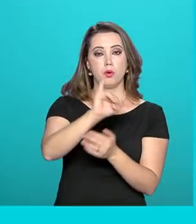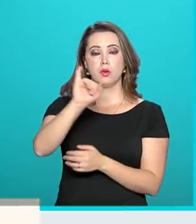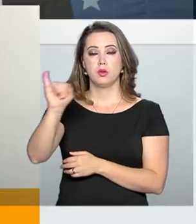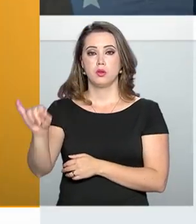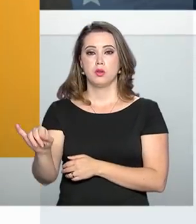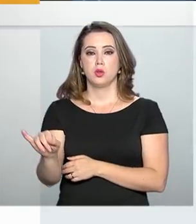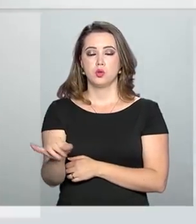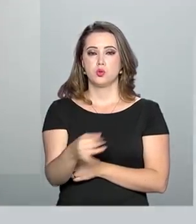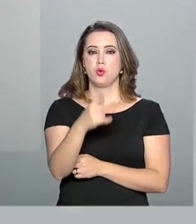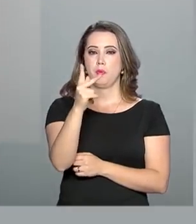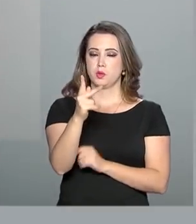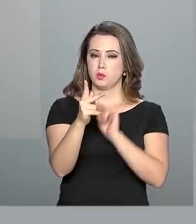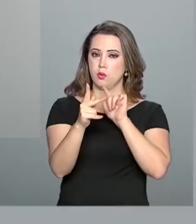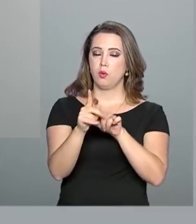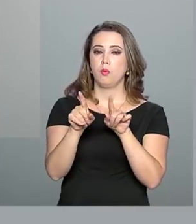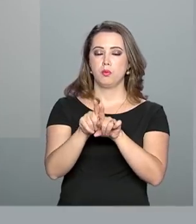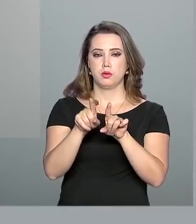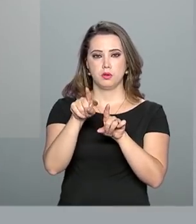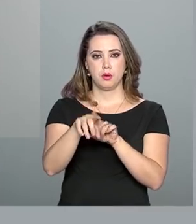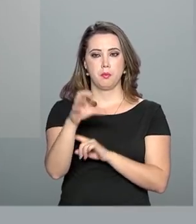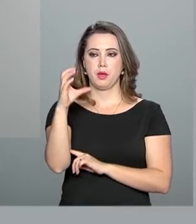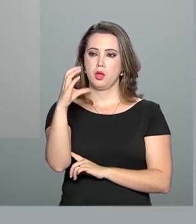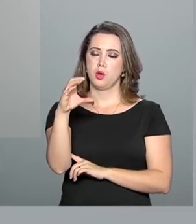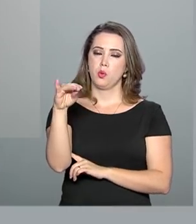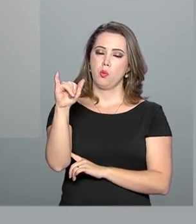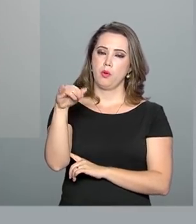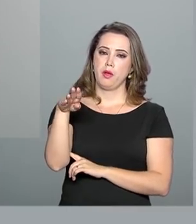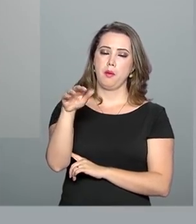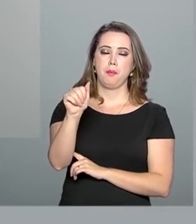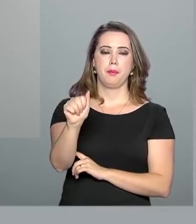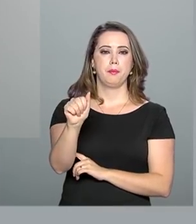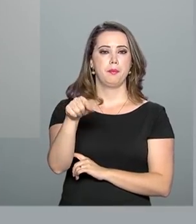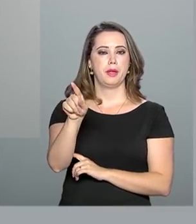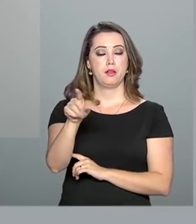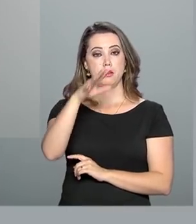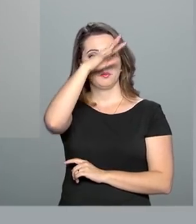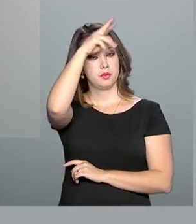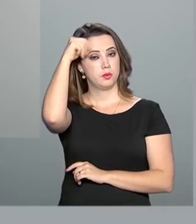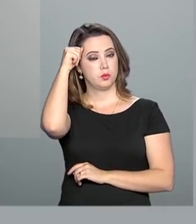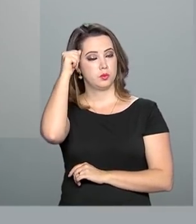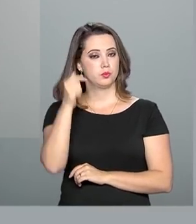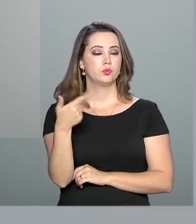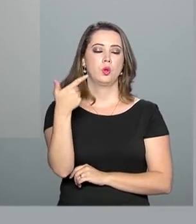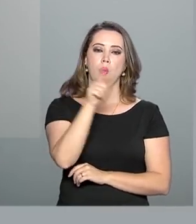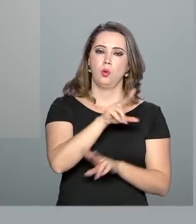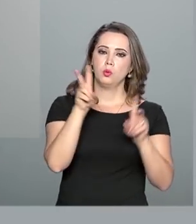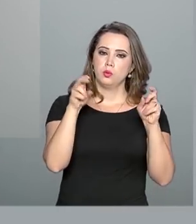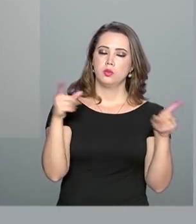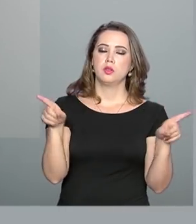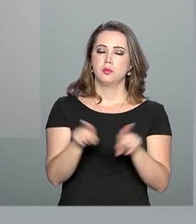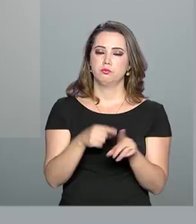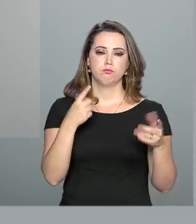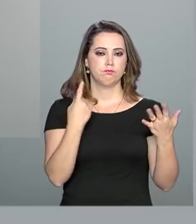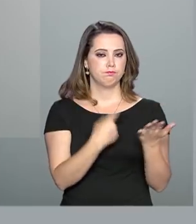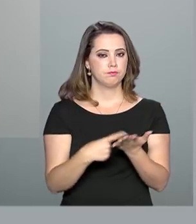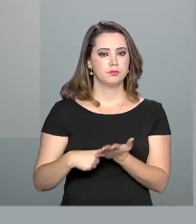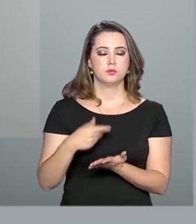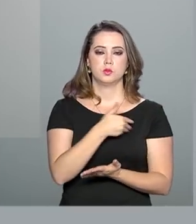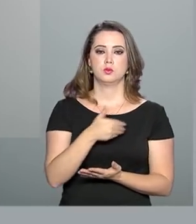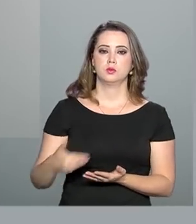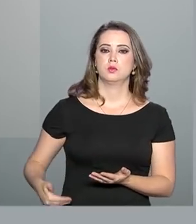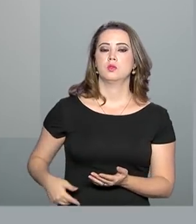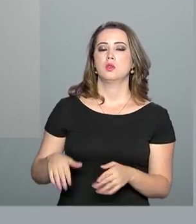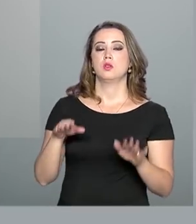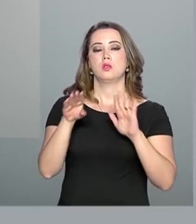Pessoa, na Paraíba, e o de Cuiabá, em Mato Grosso. E outro assunto que também está na agenda do governo é o